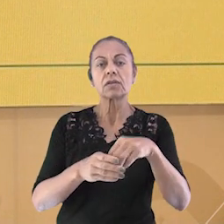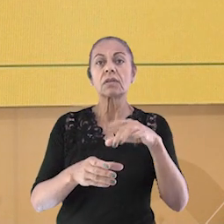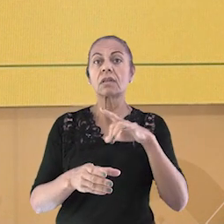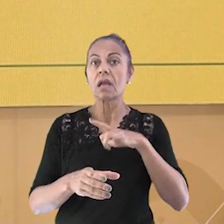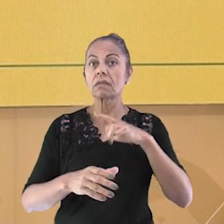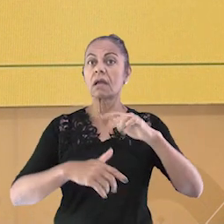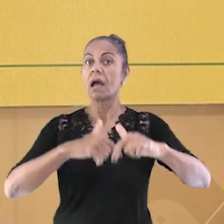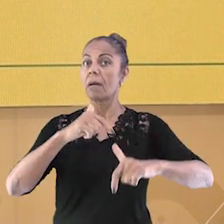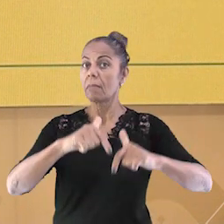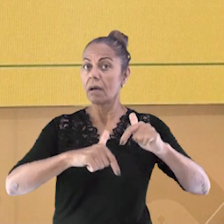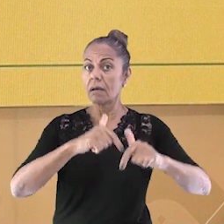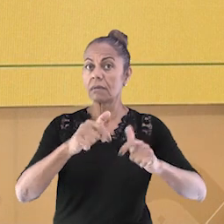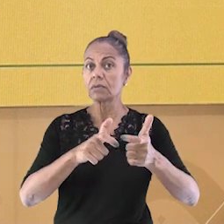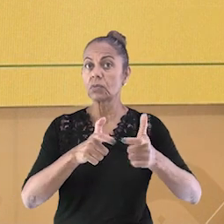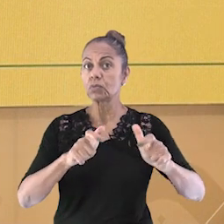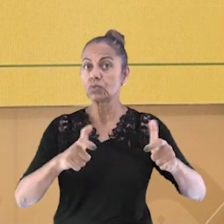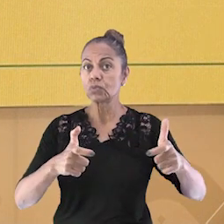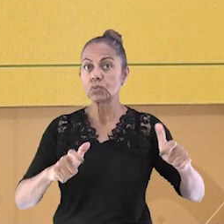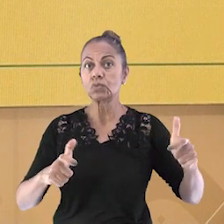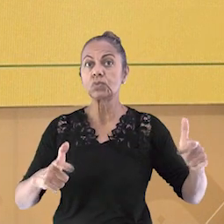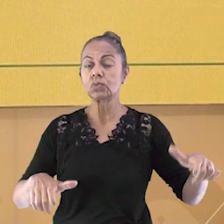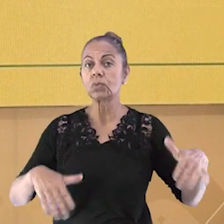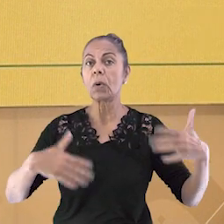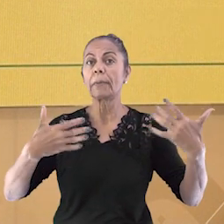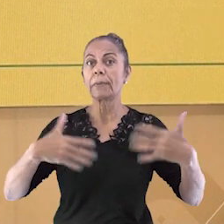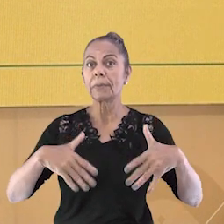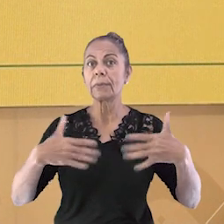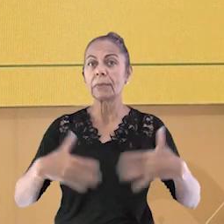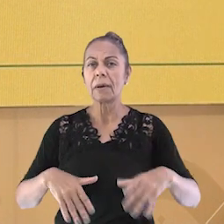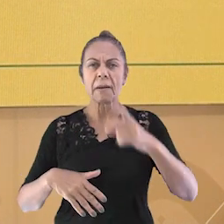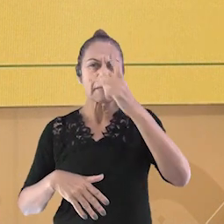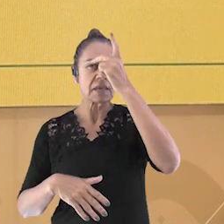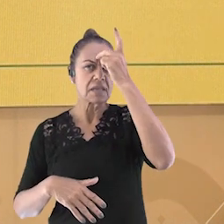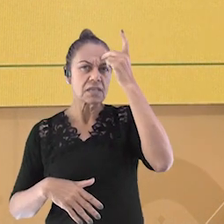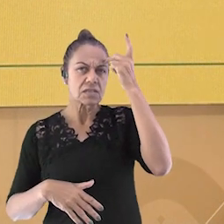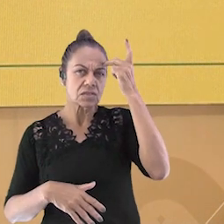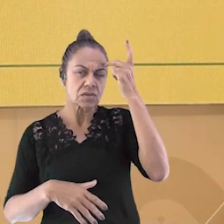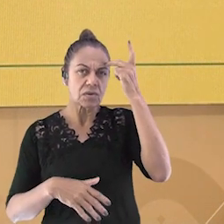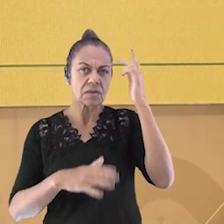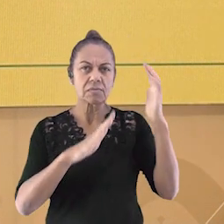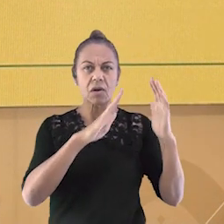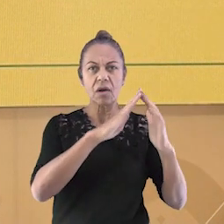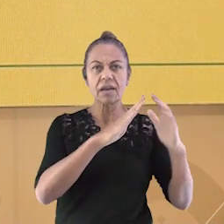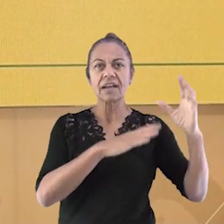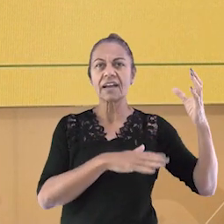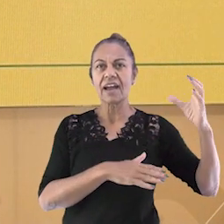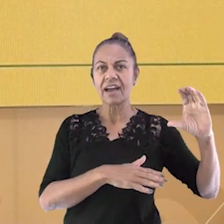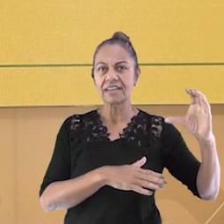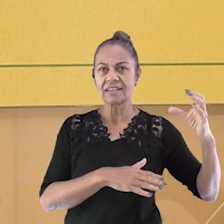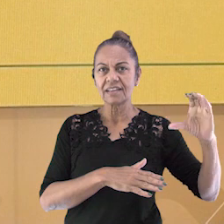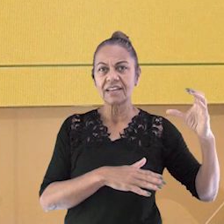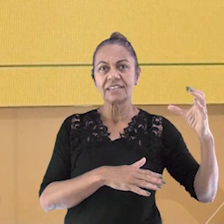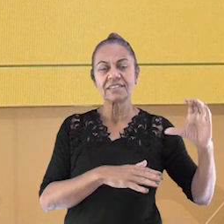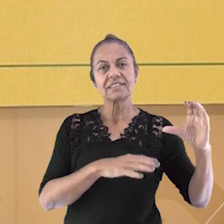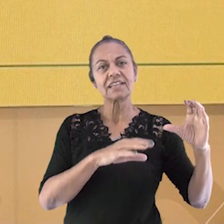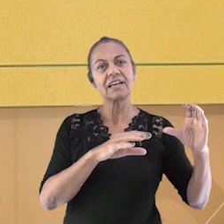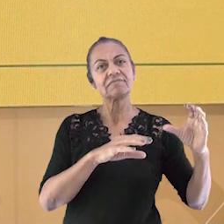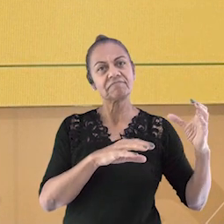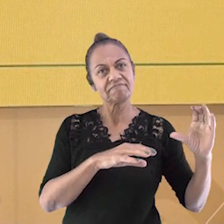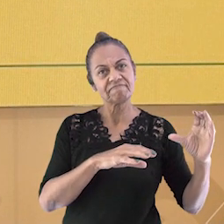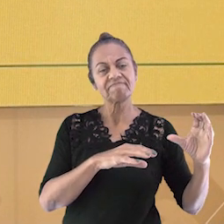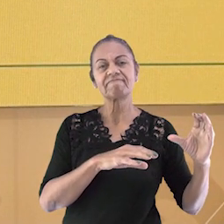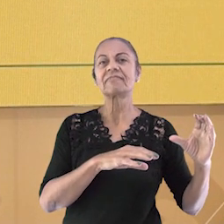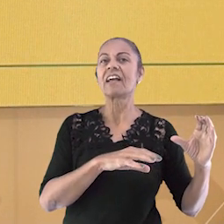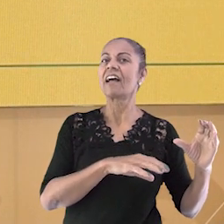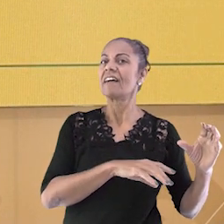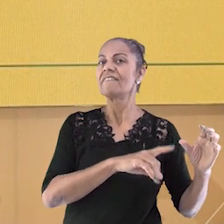Porque em Vitória se concentra a maior quantidade de postos de trabalho. E muitas pessoas, por exemplo,